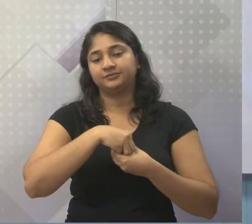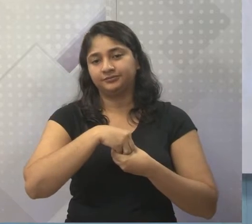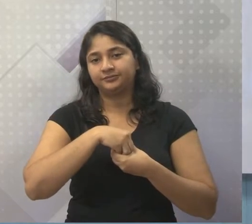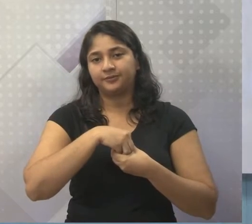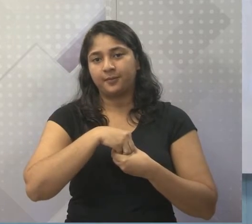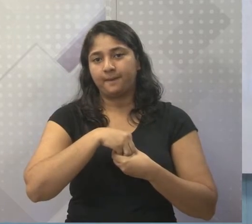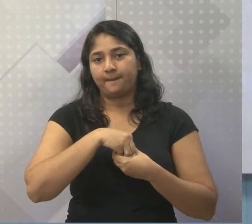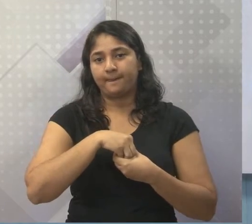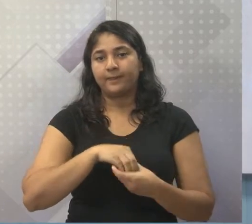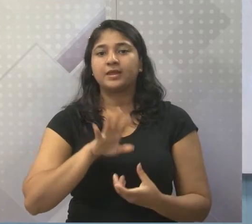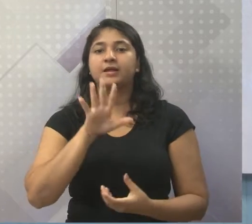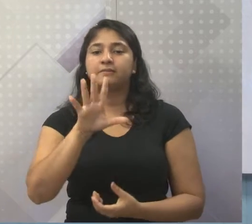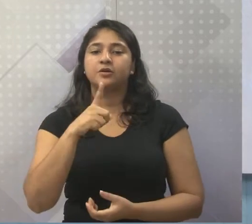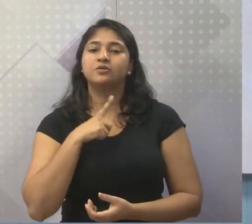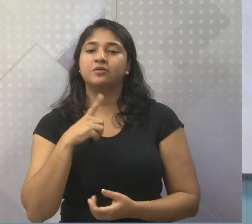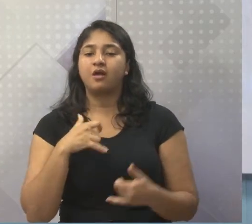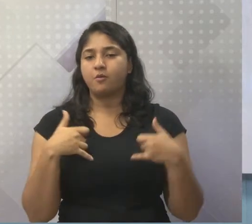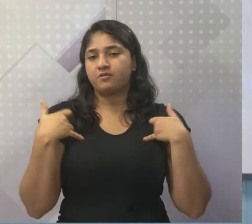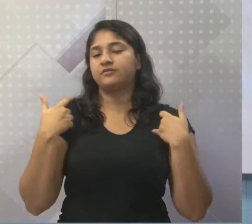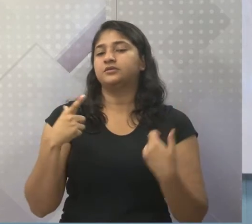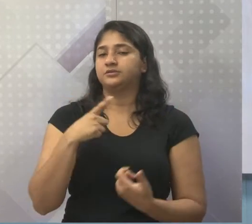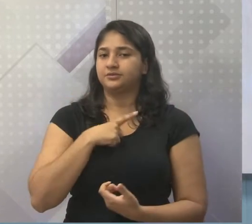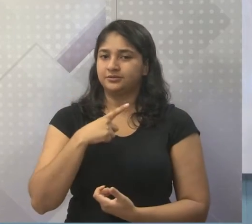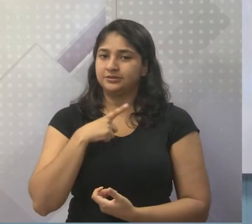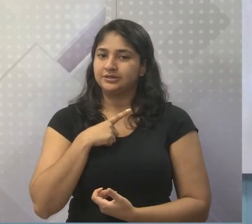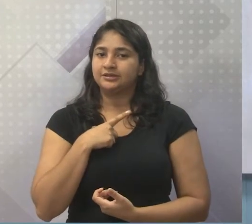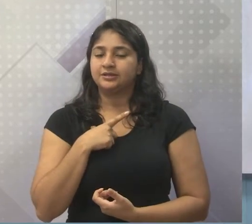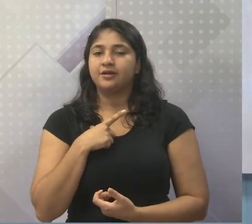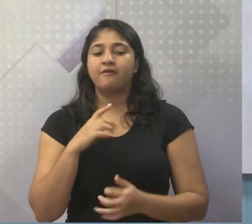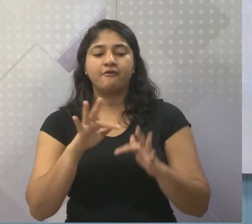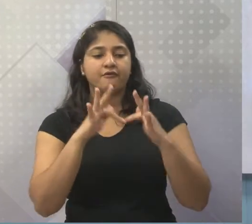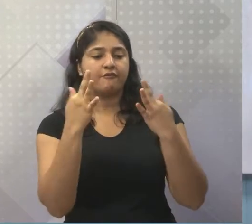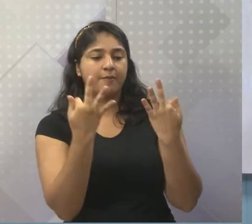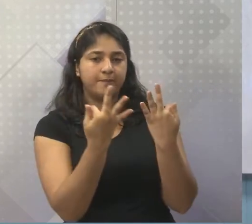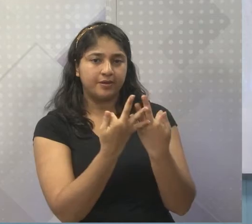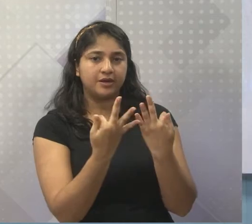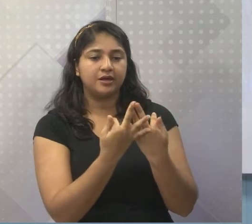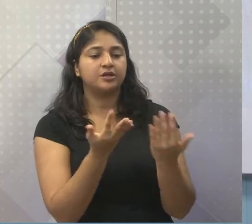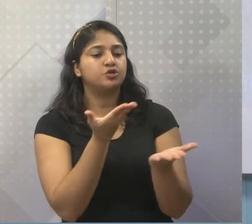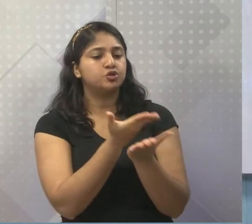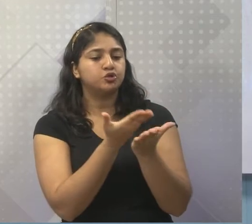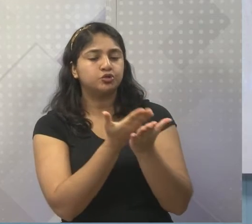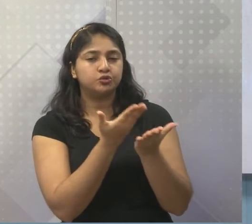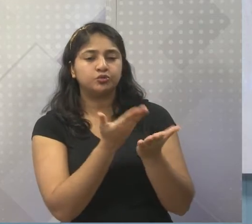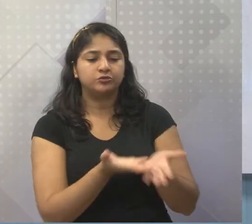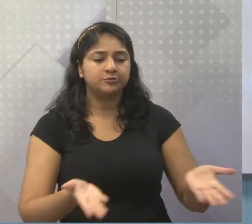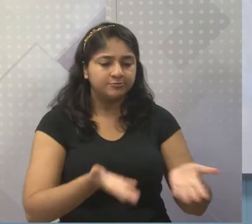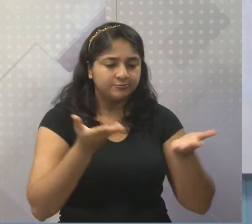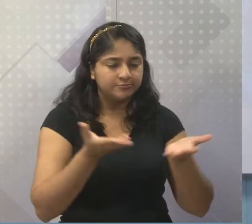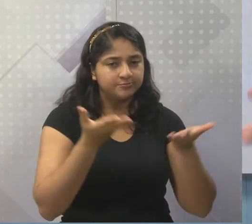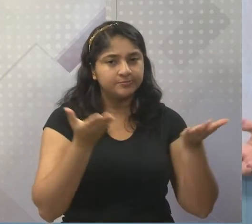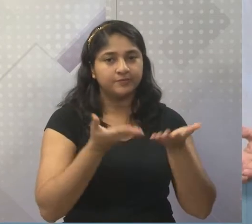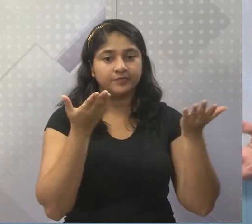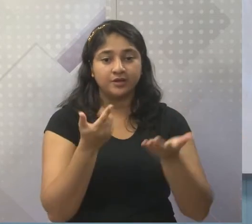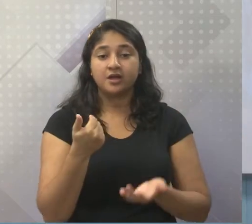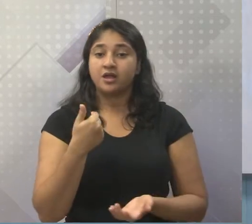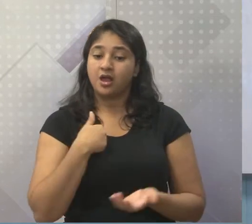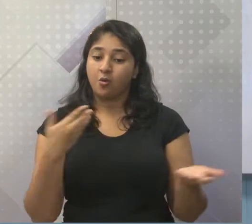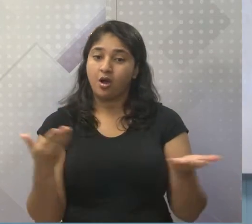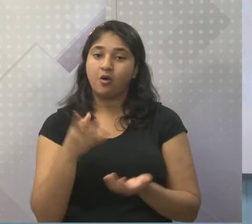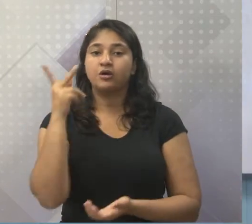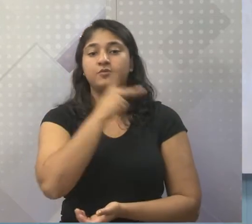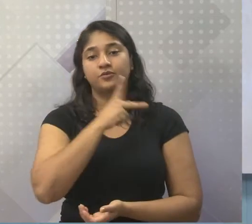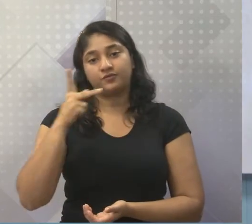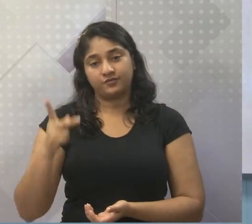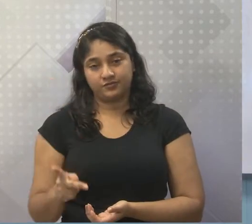Mas e aí? Eu tive o privilégio de ter uma família que investiu nos meus estudos, que fez com que eu estudasse e hoje eu sou professora, estou